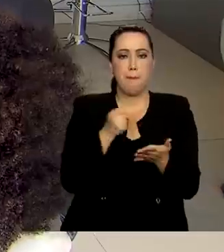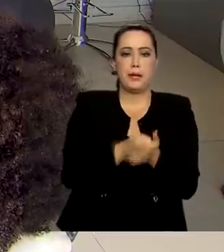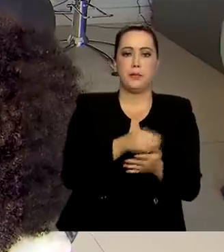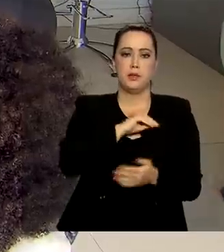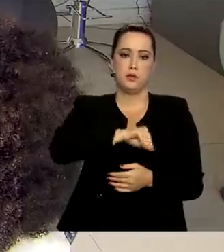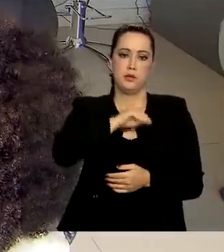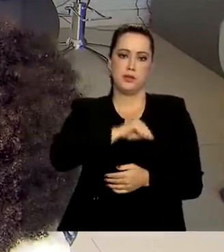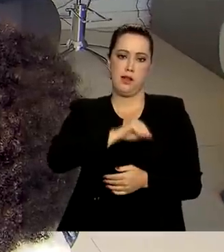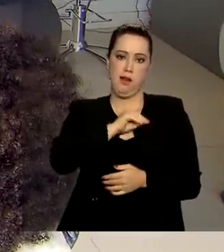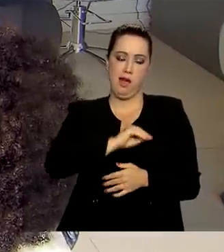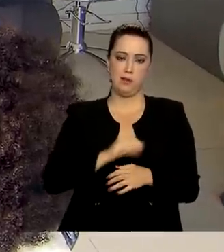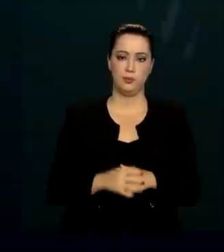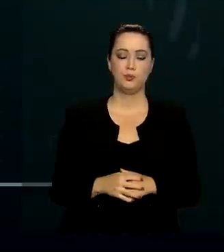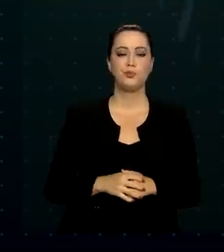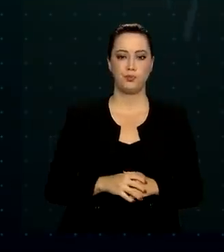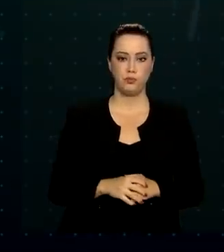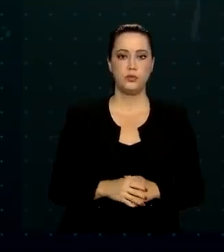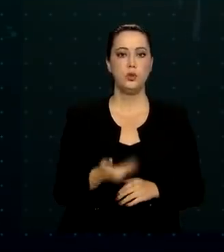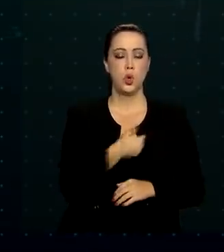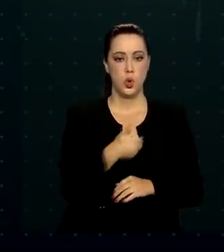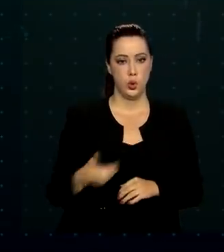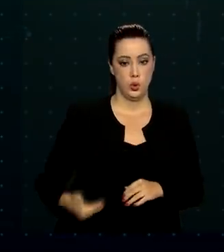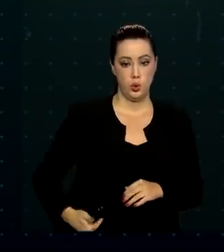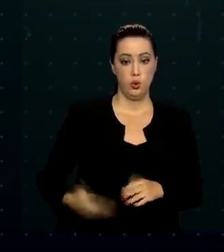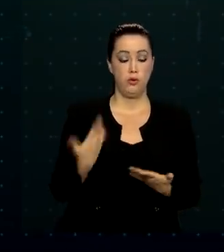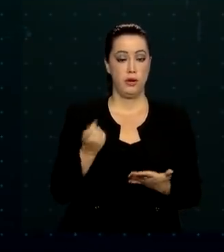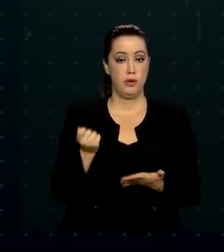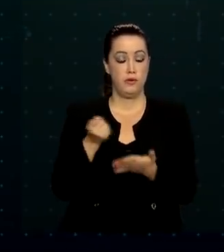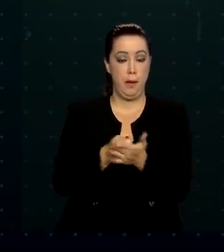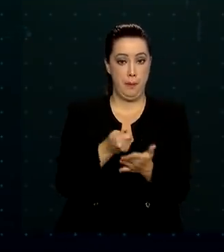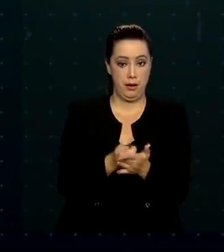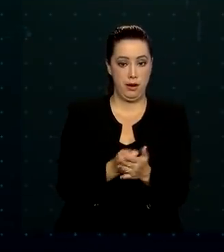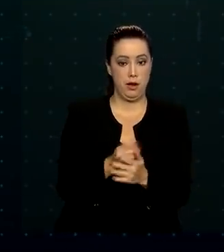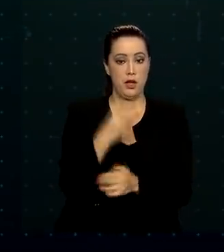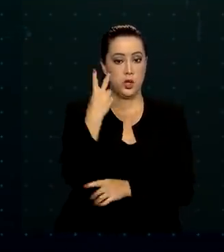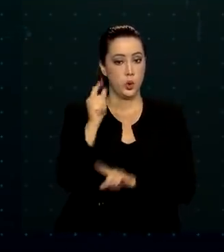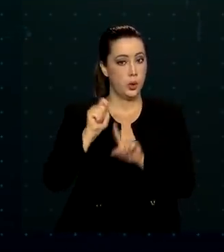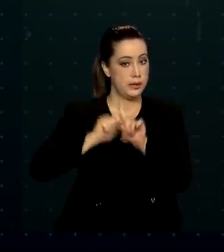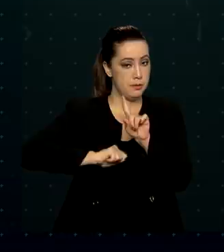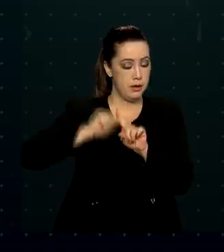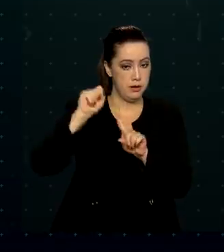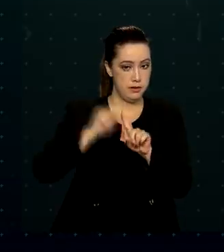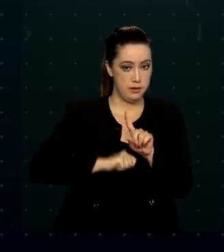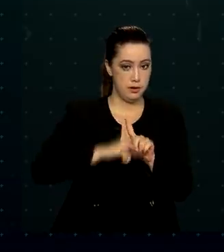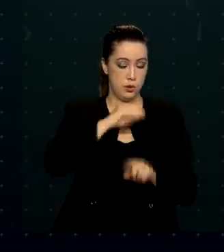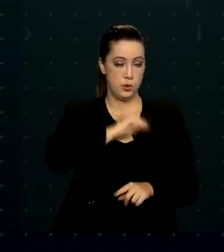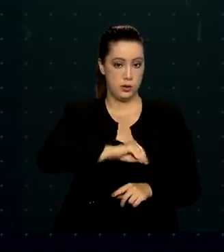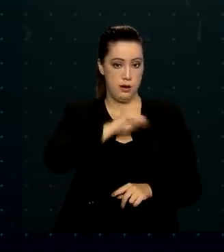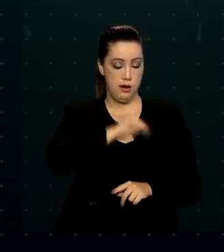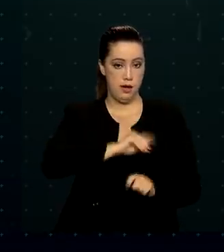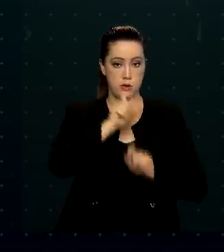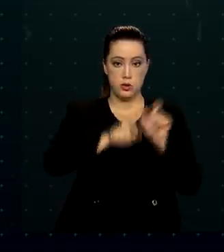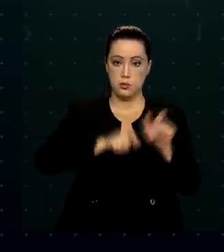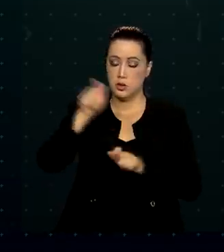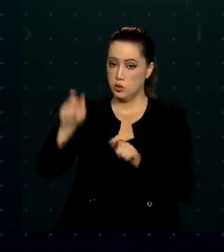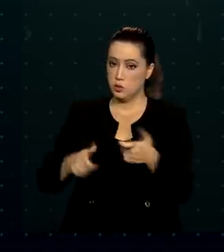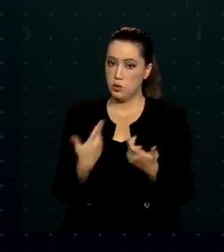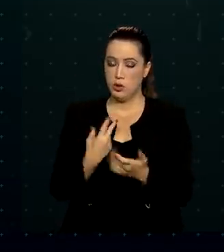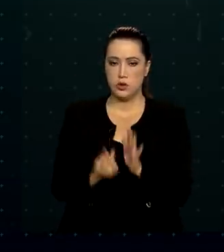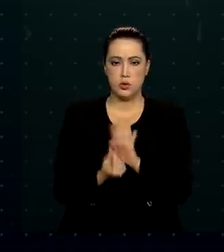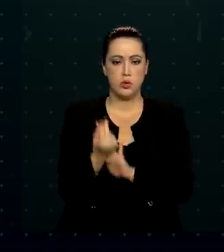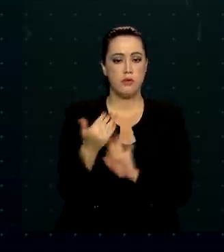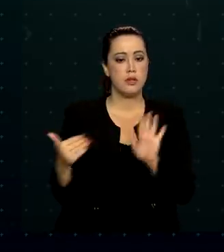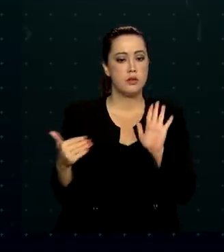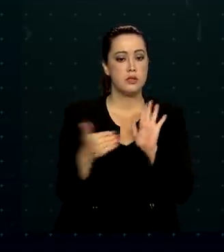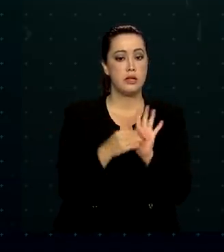pagamento dos empregados. O governo vai arcar durante dois meses com os salários de funcionários no valor